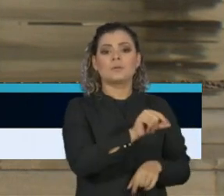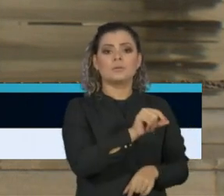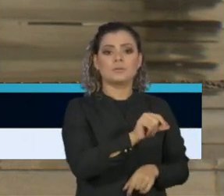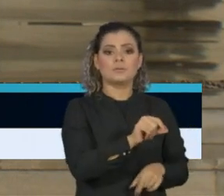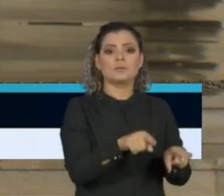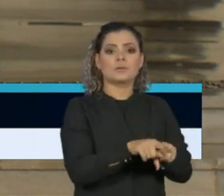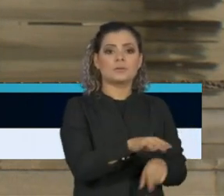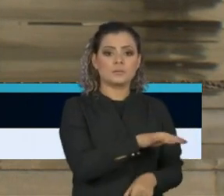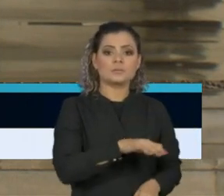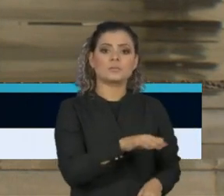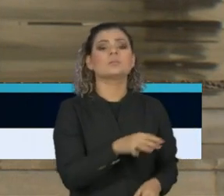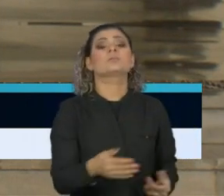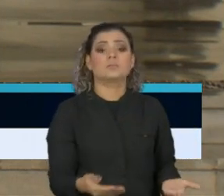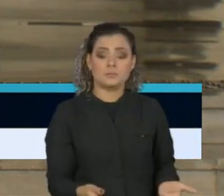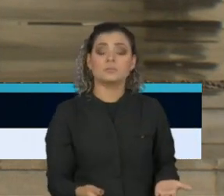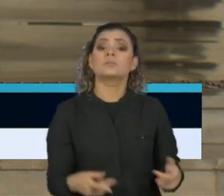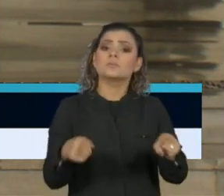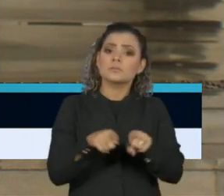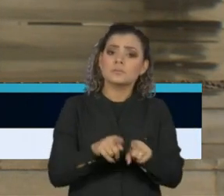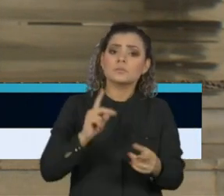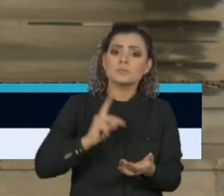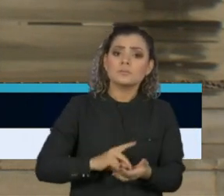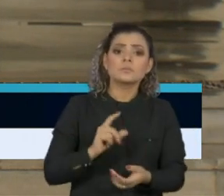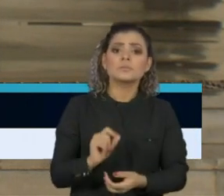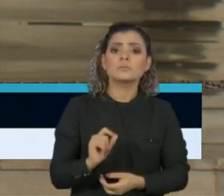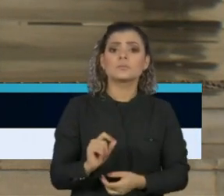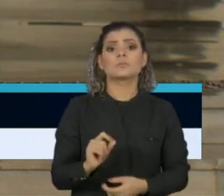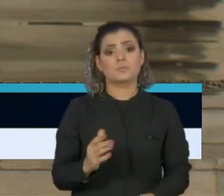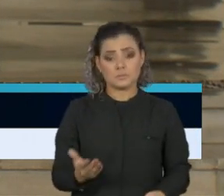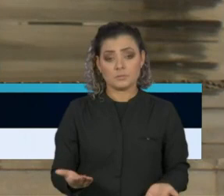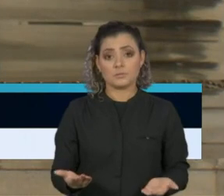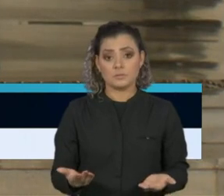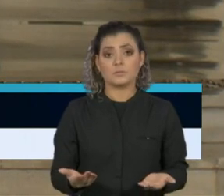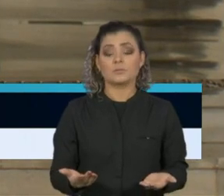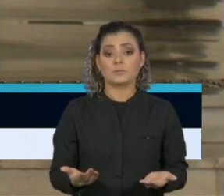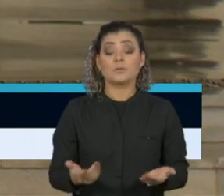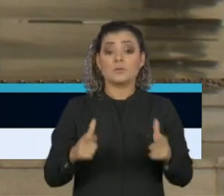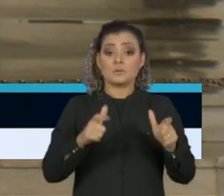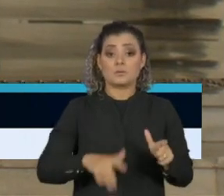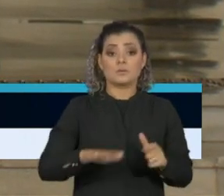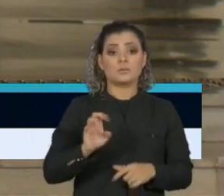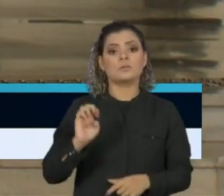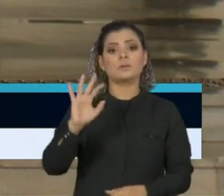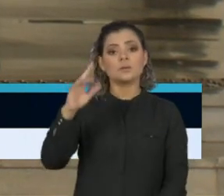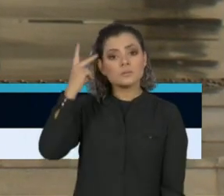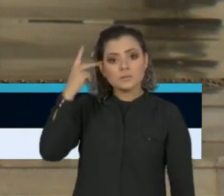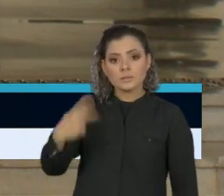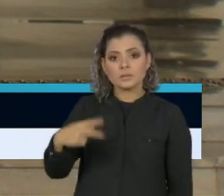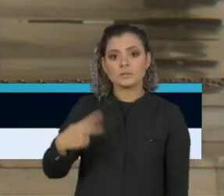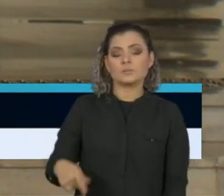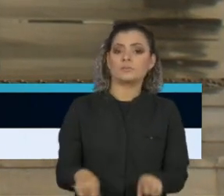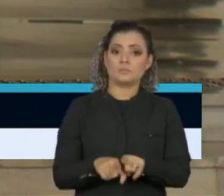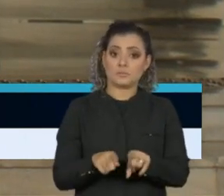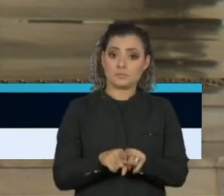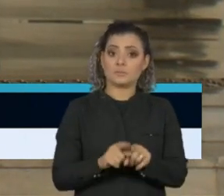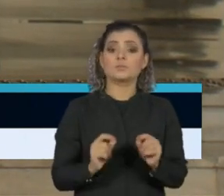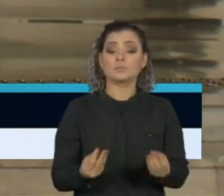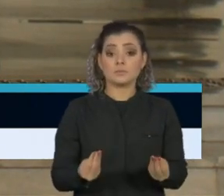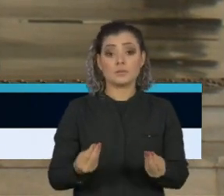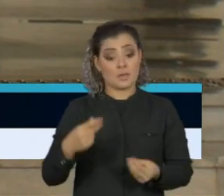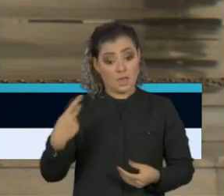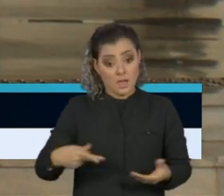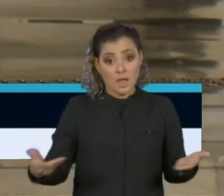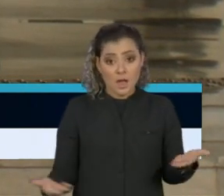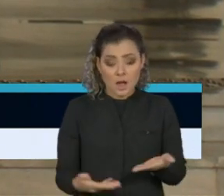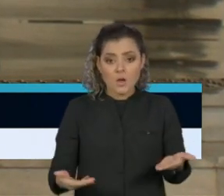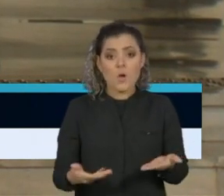importante sobre o sistema de saúde público do Estado de São Paulo. É claro que esta pressão é